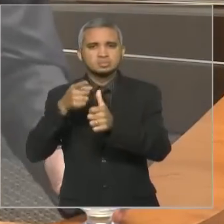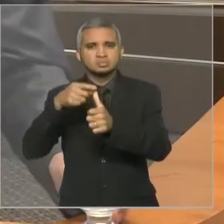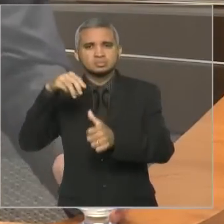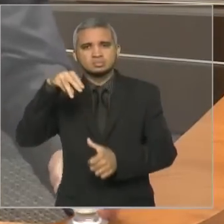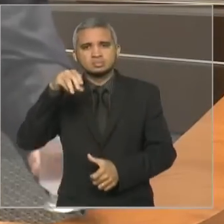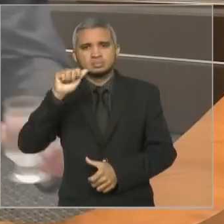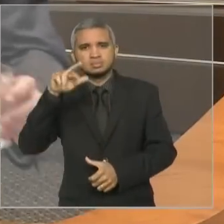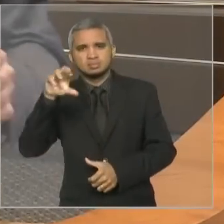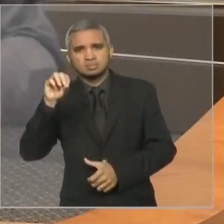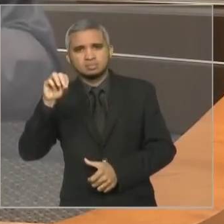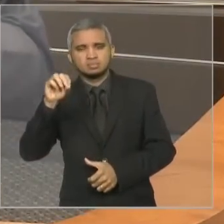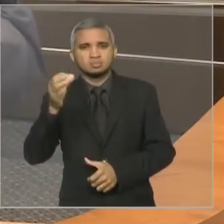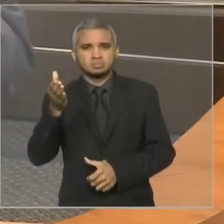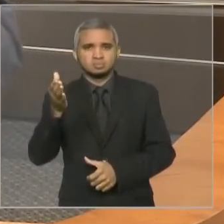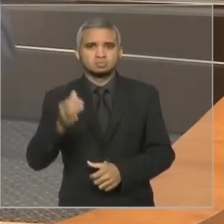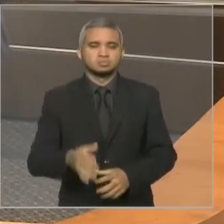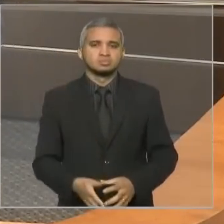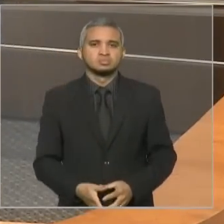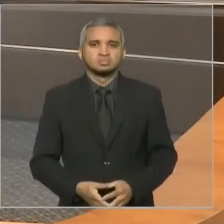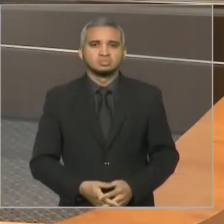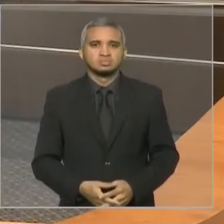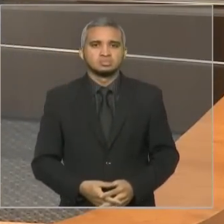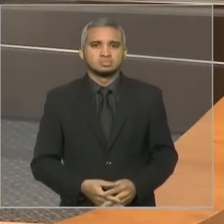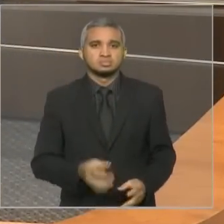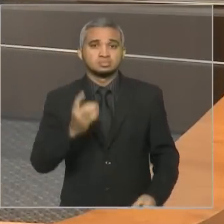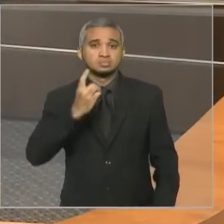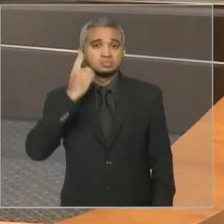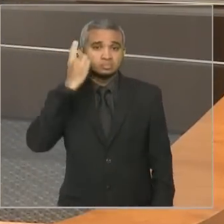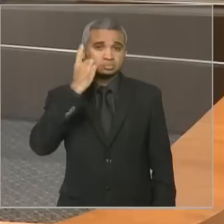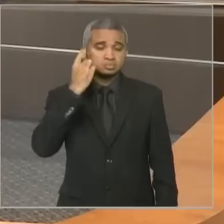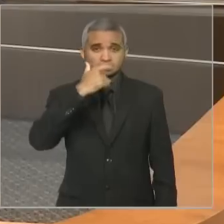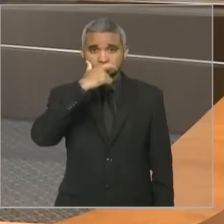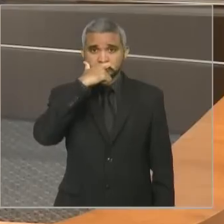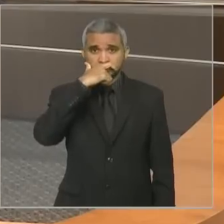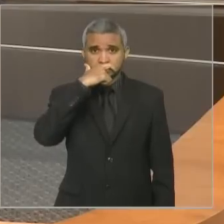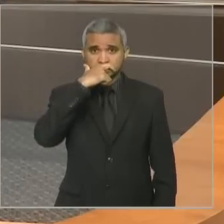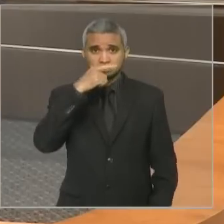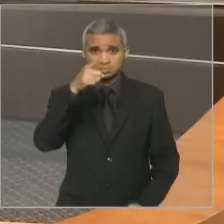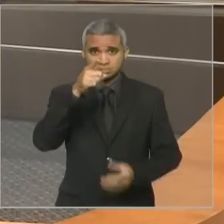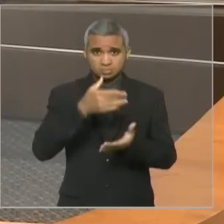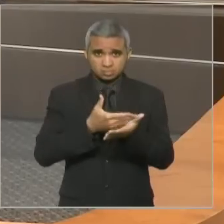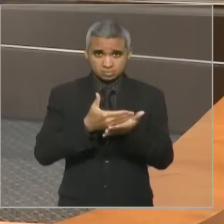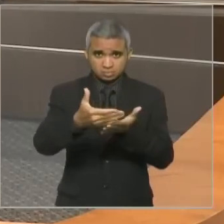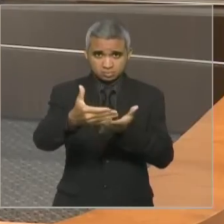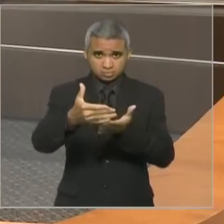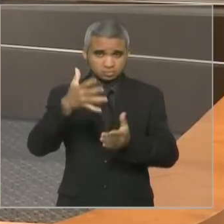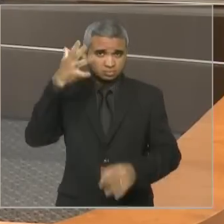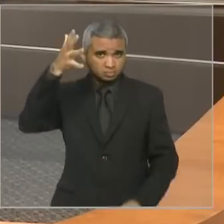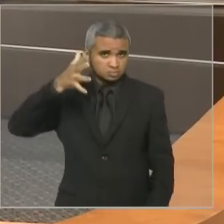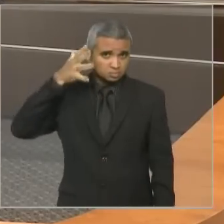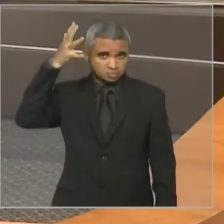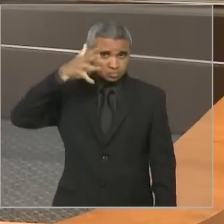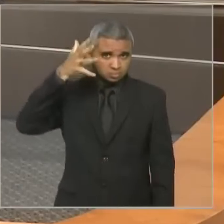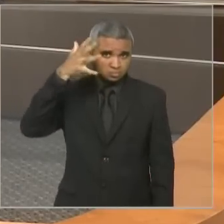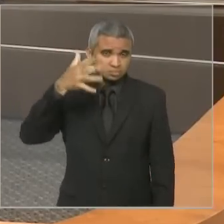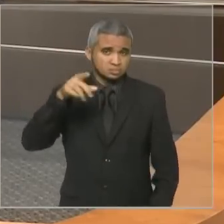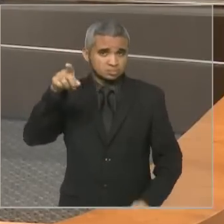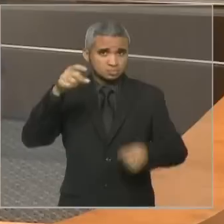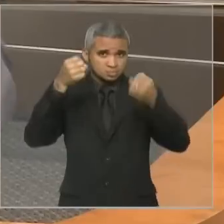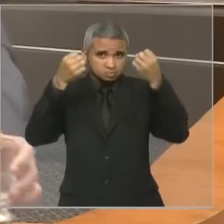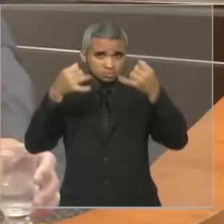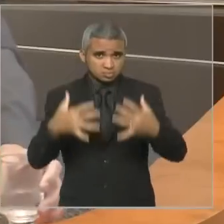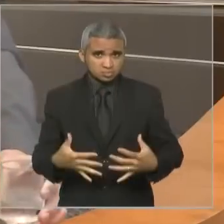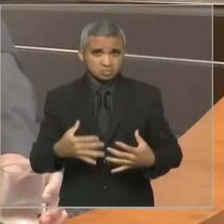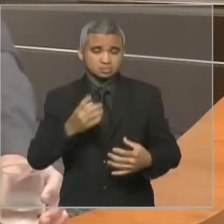Deputado César, quando a Exª iniciou o vosso discurso, falou sobre a